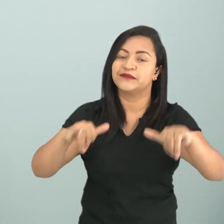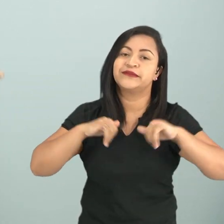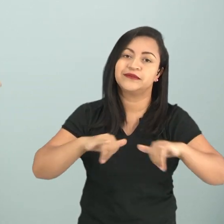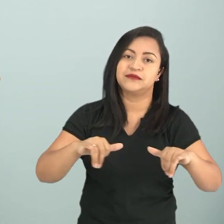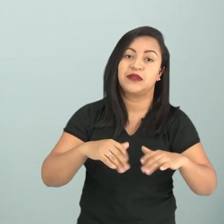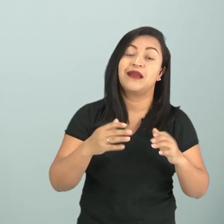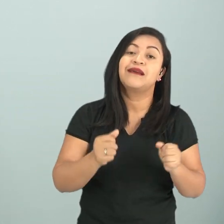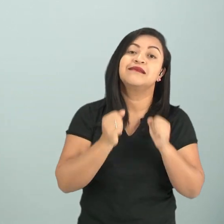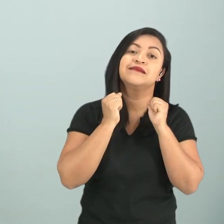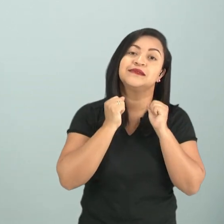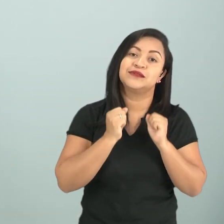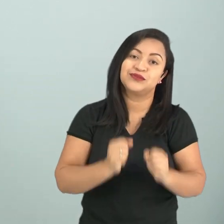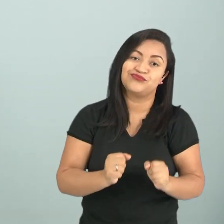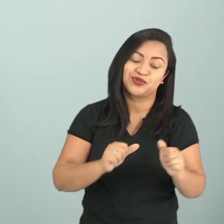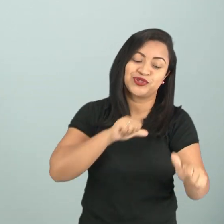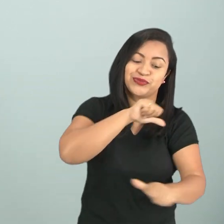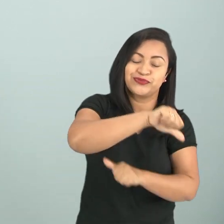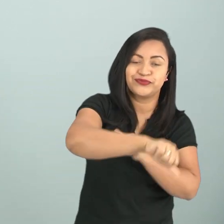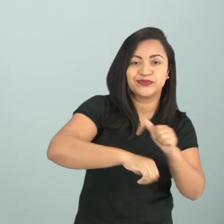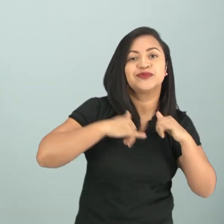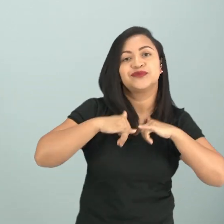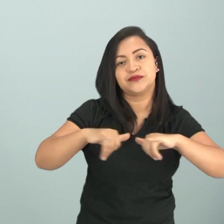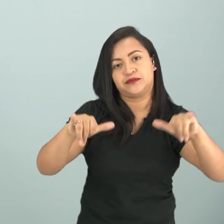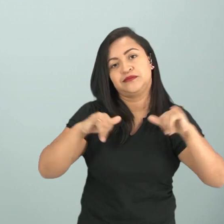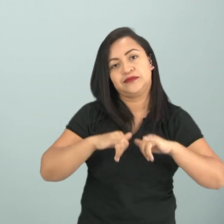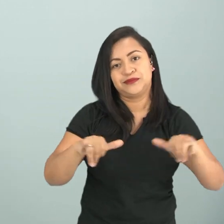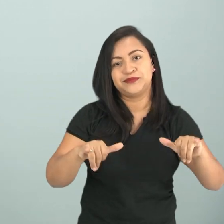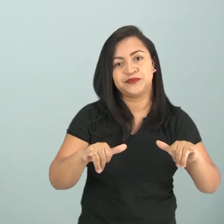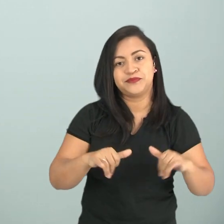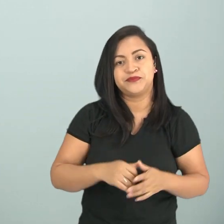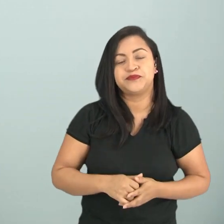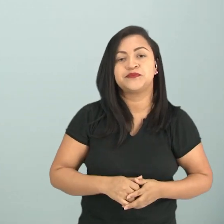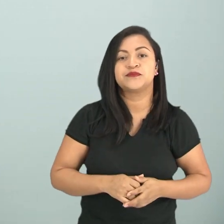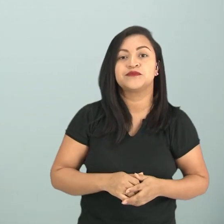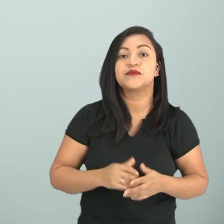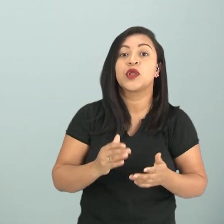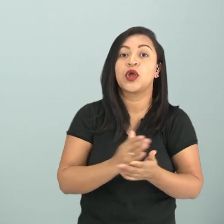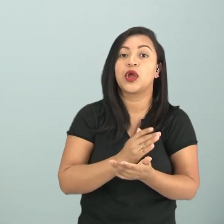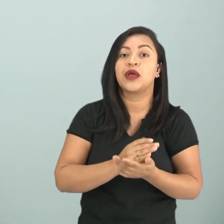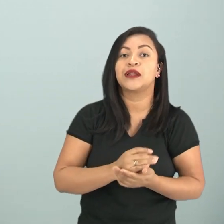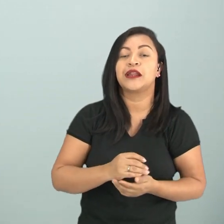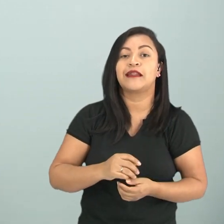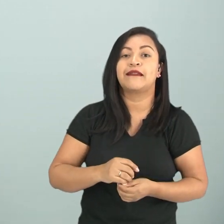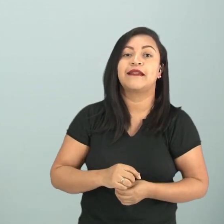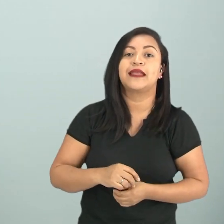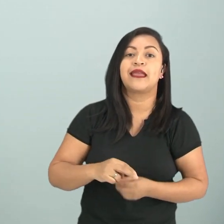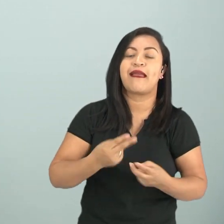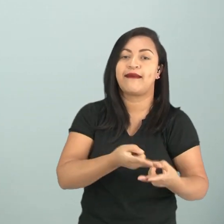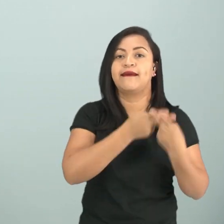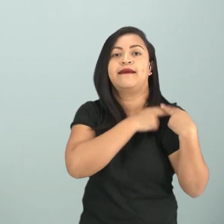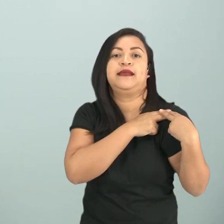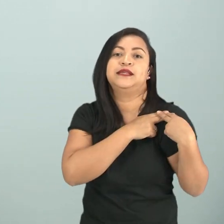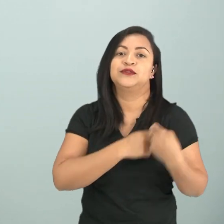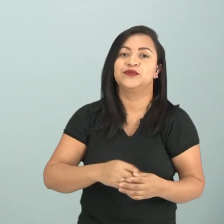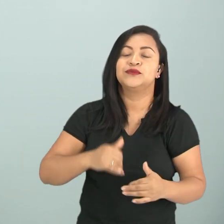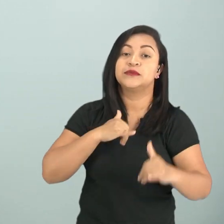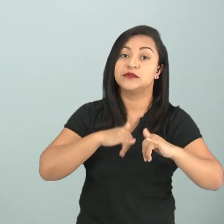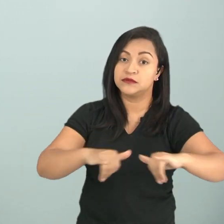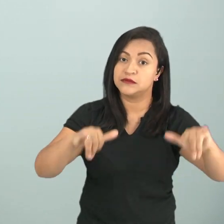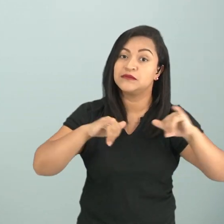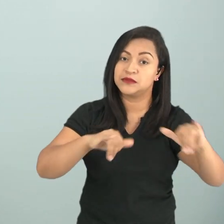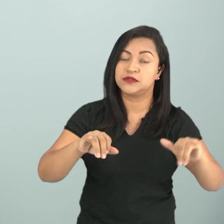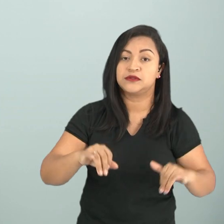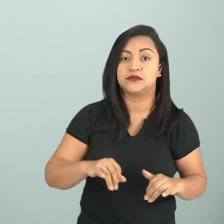podem editar. Segundo os responsáveis pela página da Wikipédia, eles filtram as informações